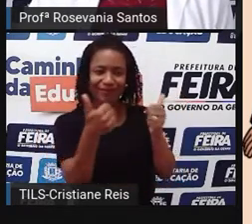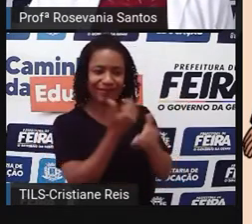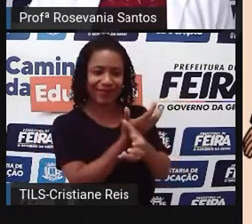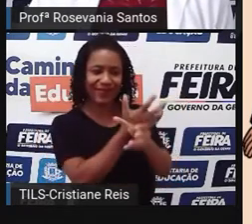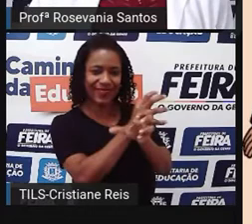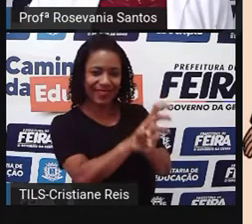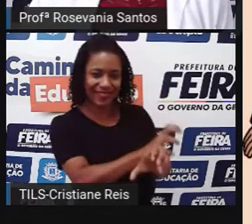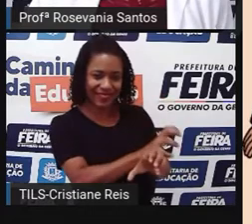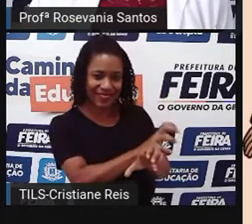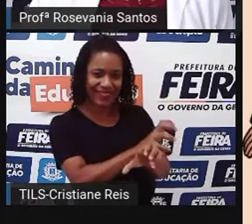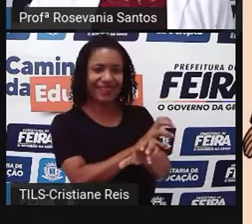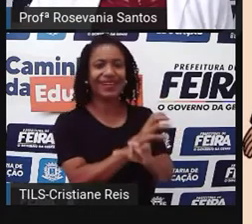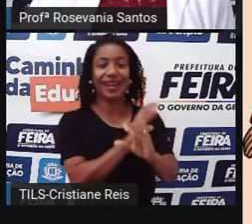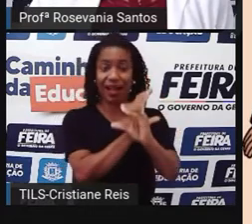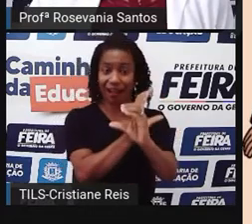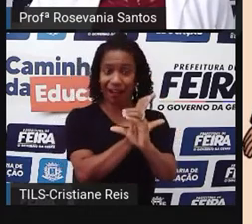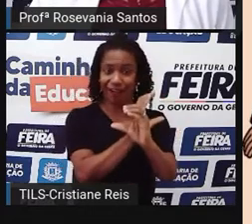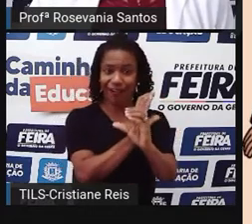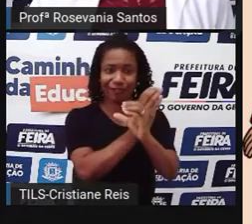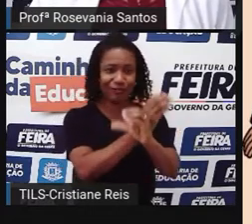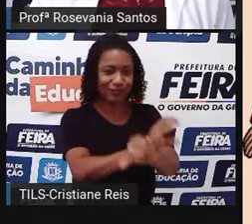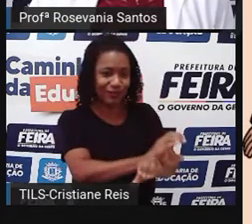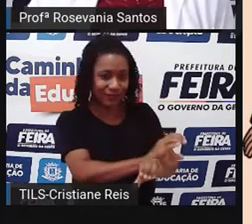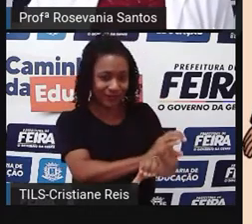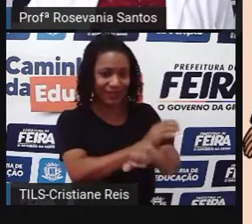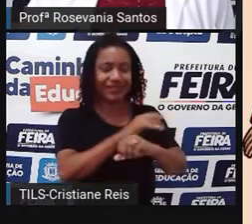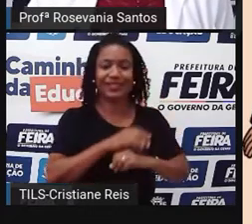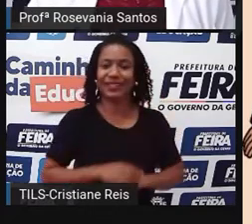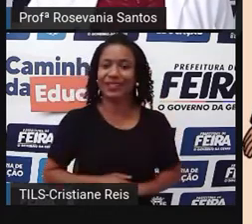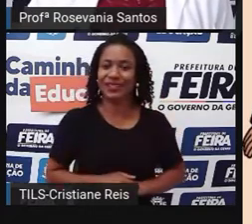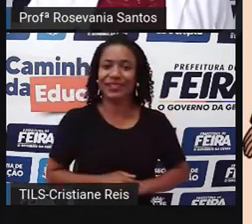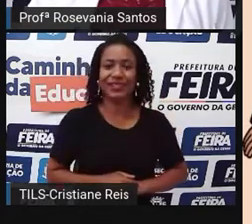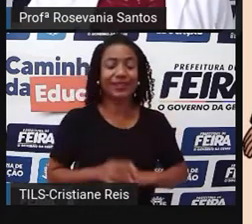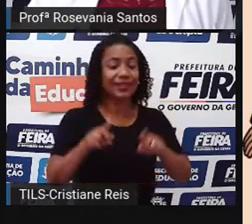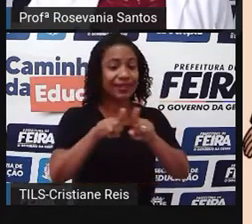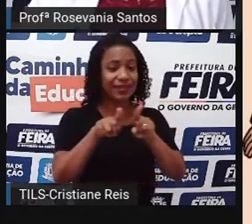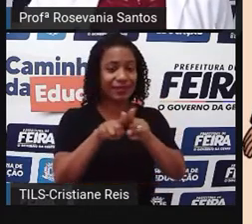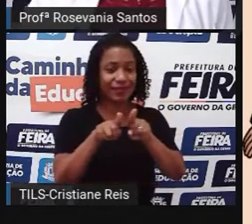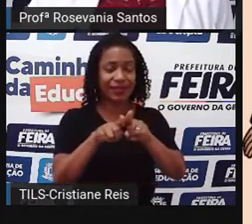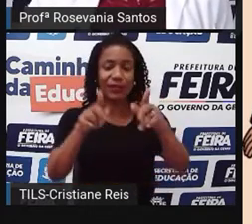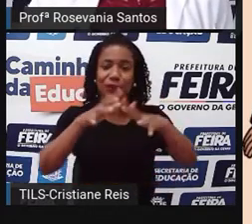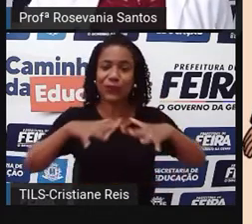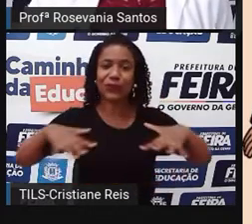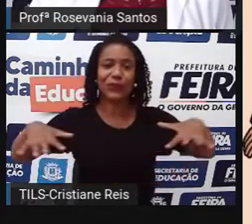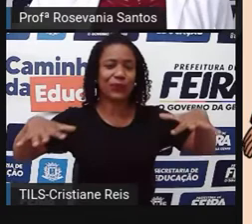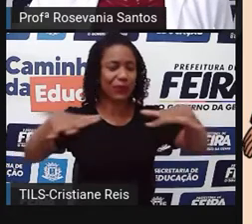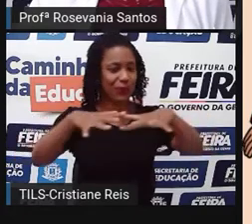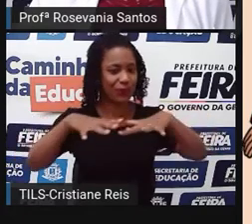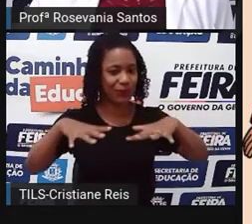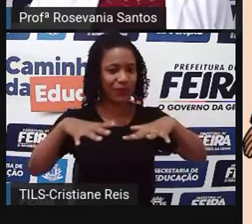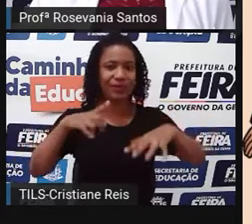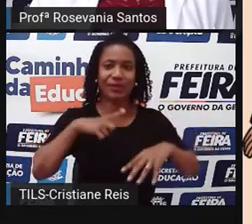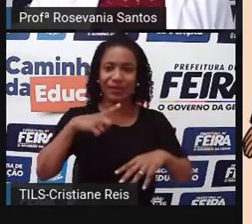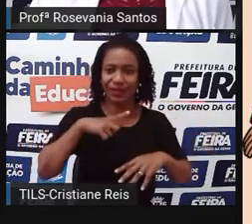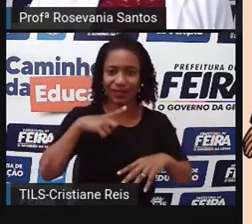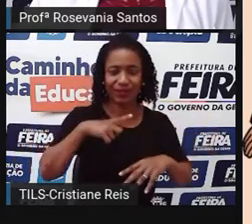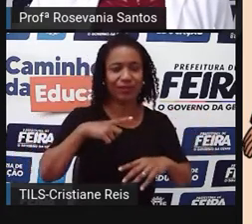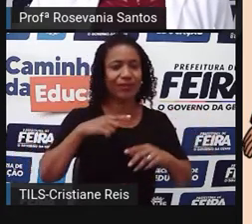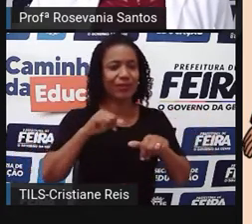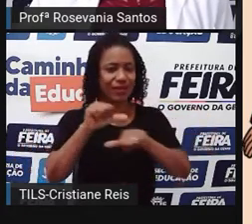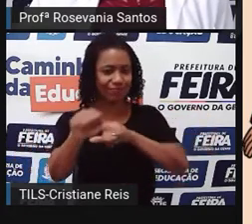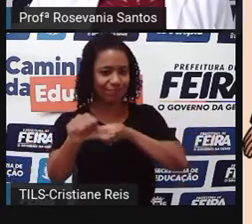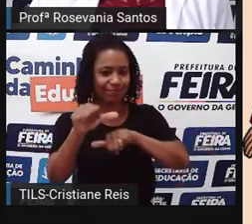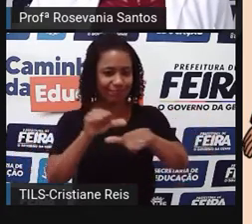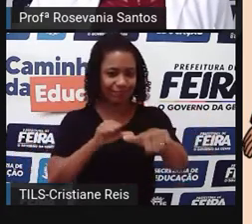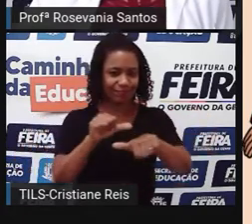Temos uma zona aqui nesse espaço que chama a atenção pelo fato de ser uma área de transição entre a área da